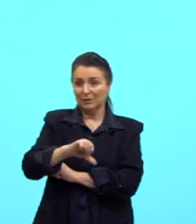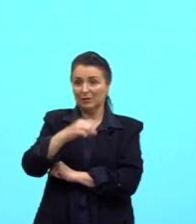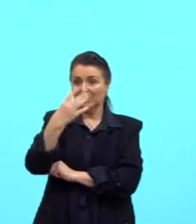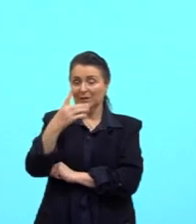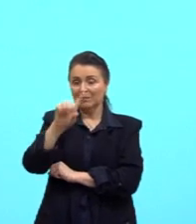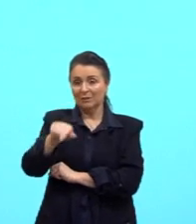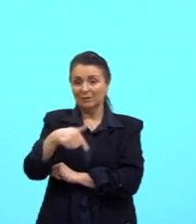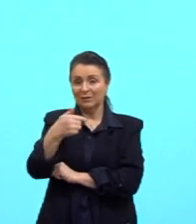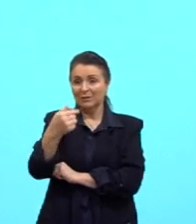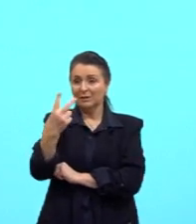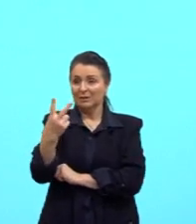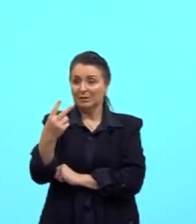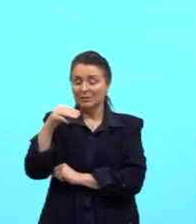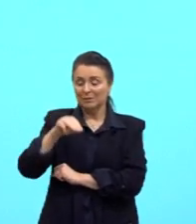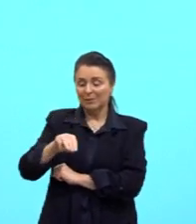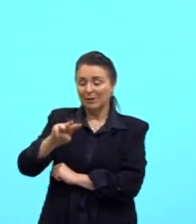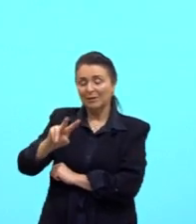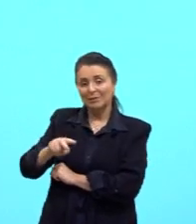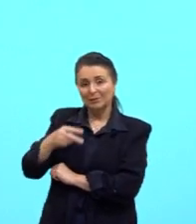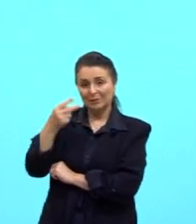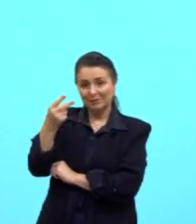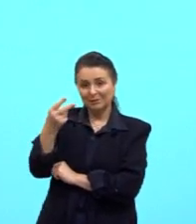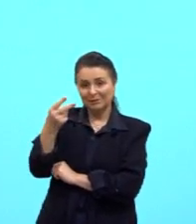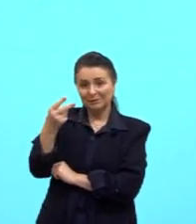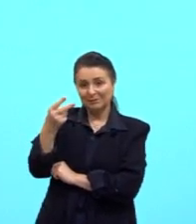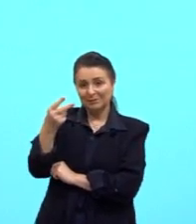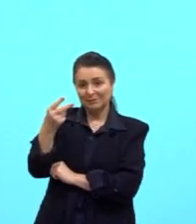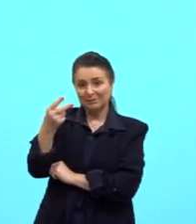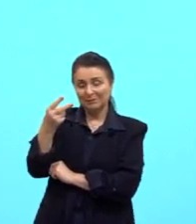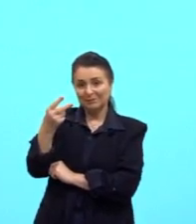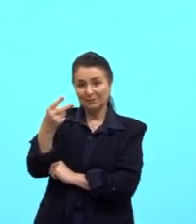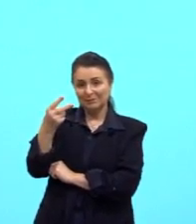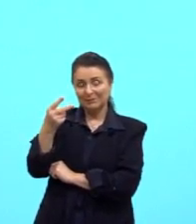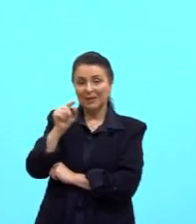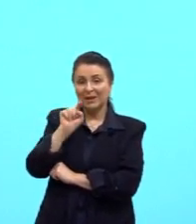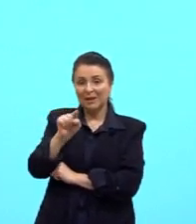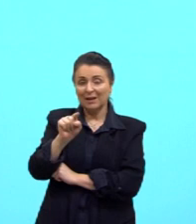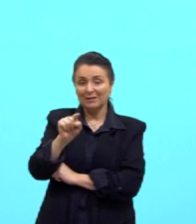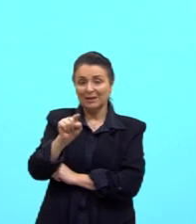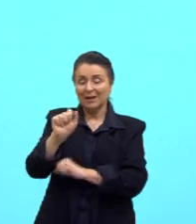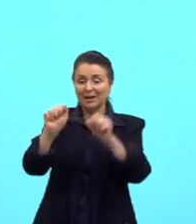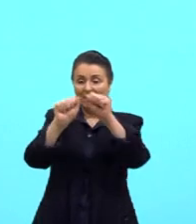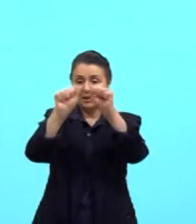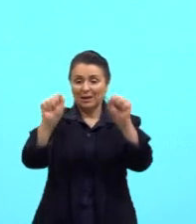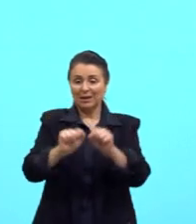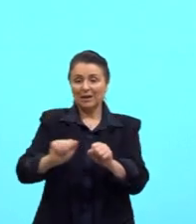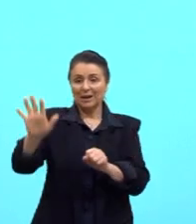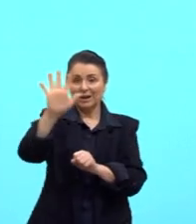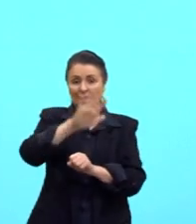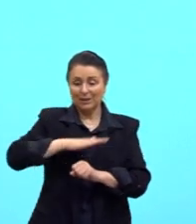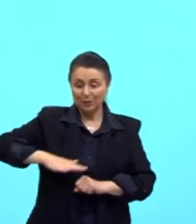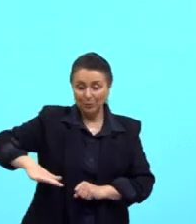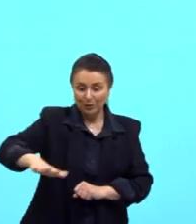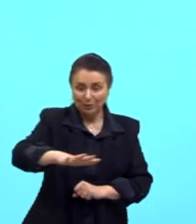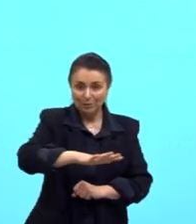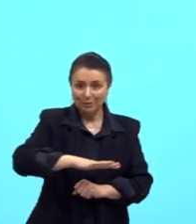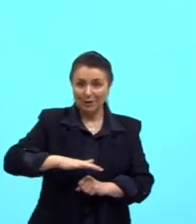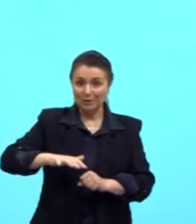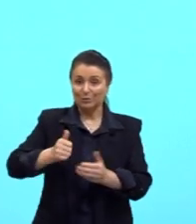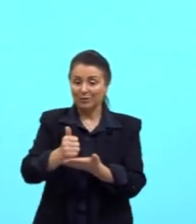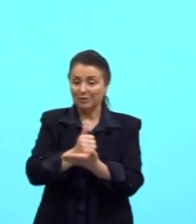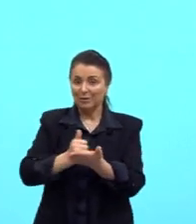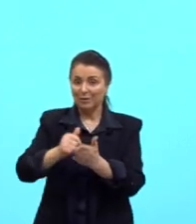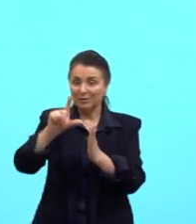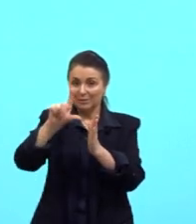,72 metros quadrados. Essa seria a área do pátio ou a área da base menor